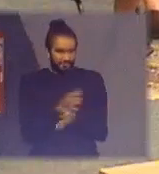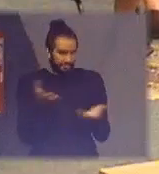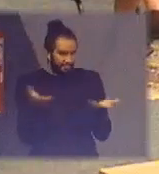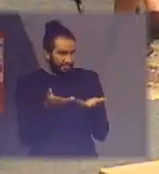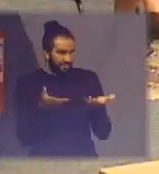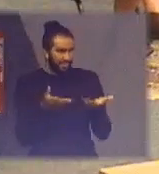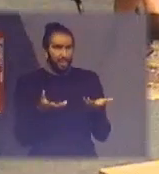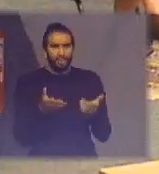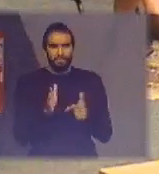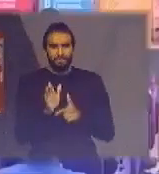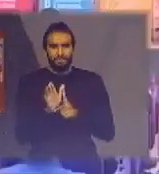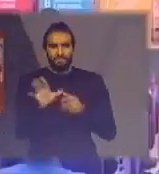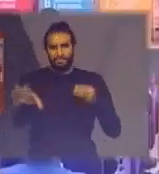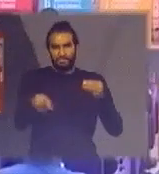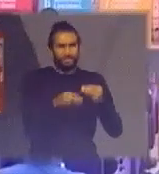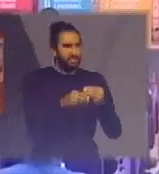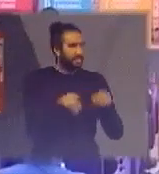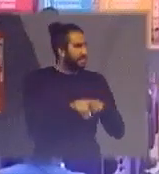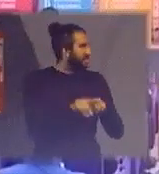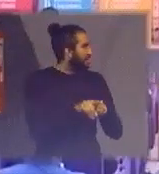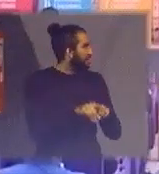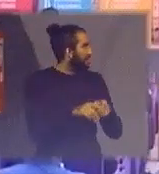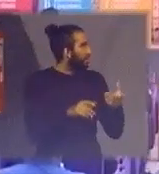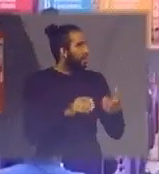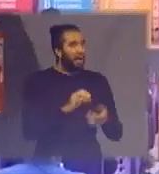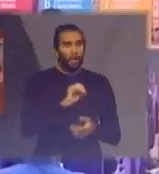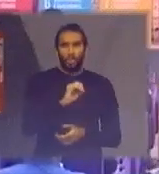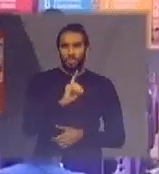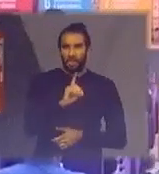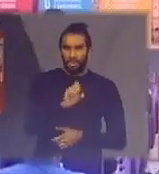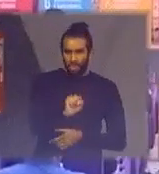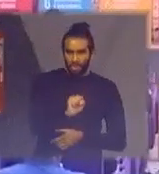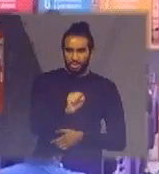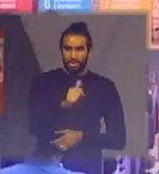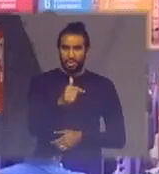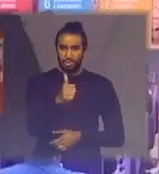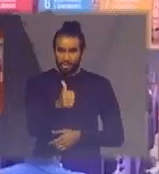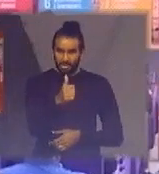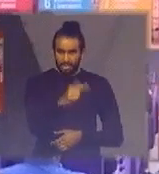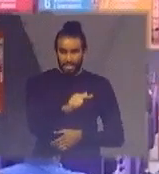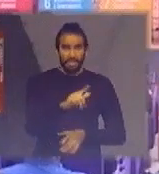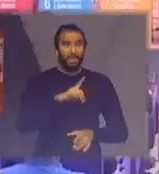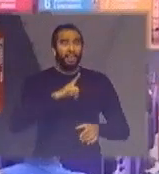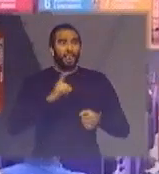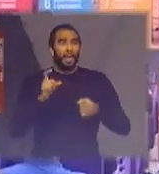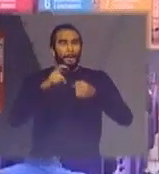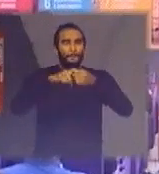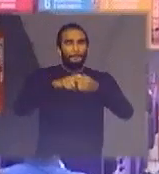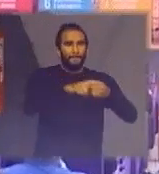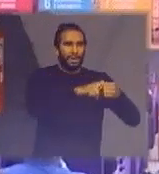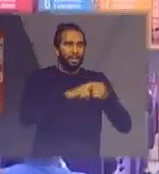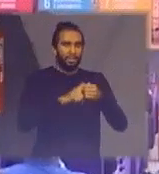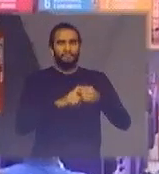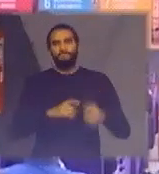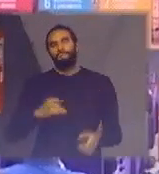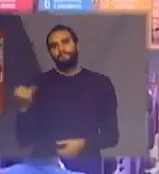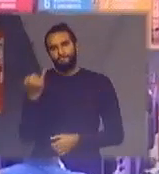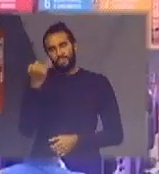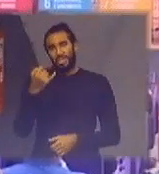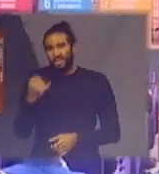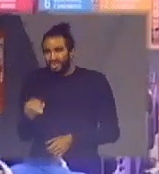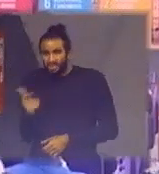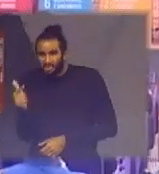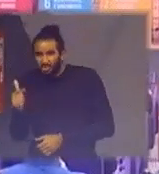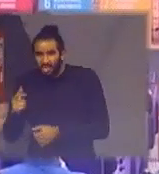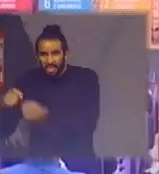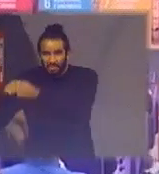contribuição e fechando ali com a DS17 as parcerias são vitais para a implementação se não houver parceria não tem implementação